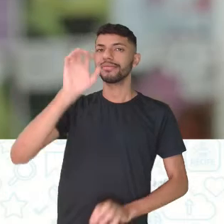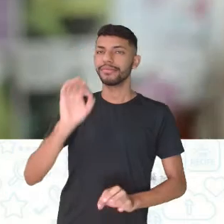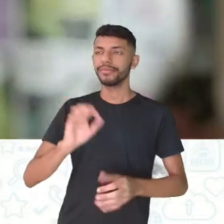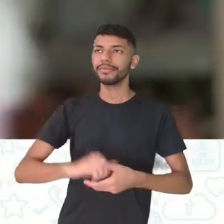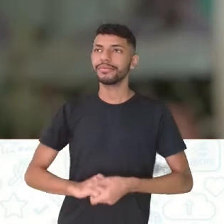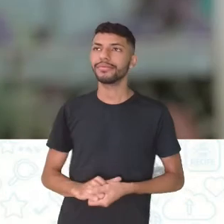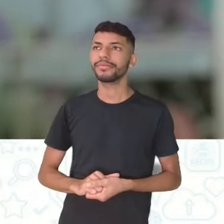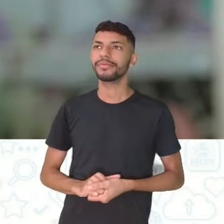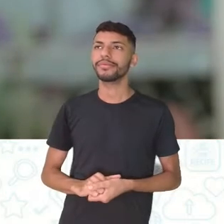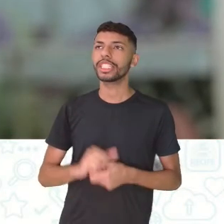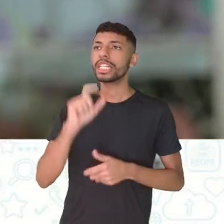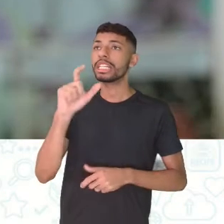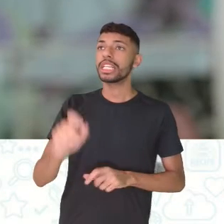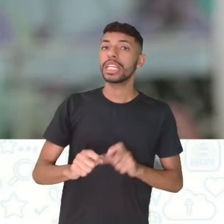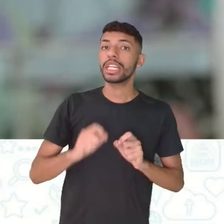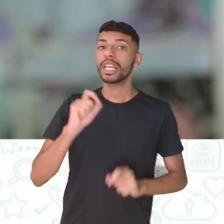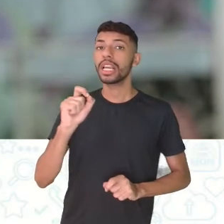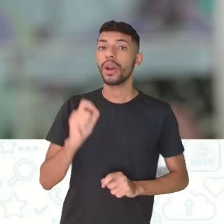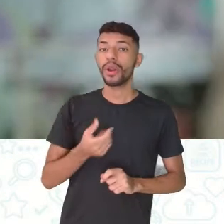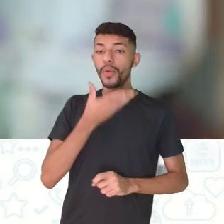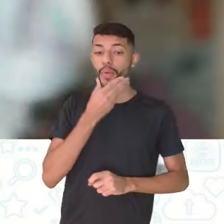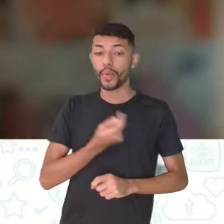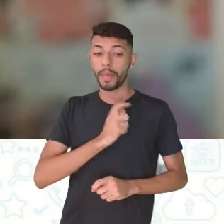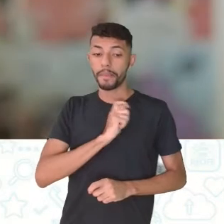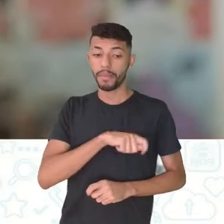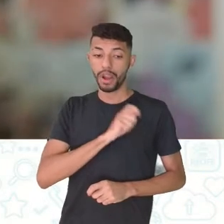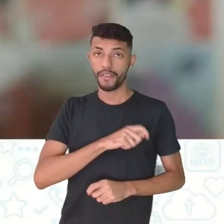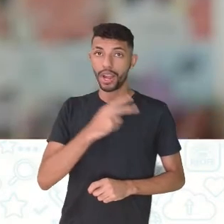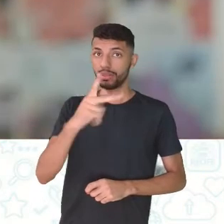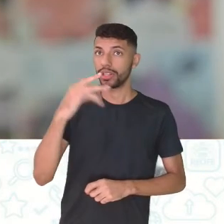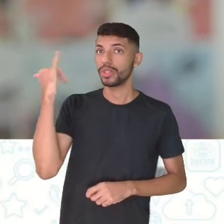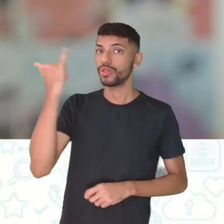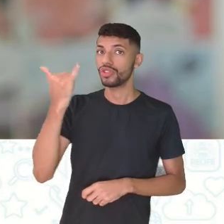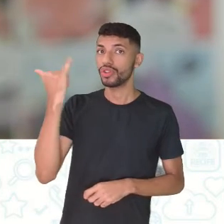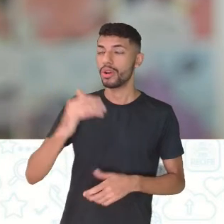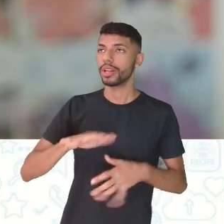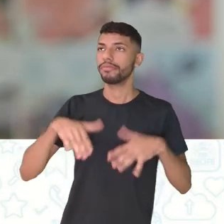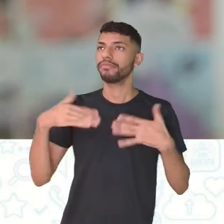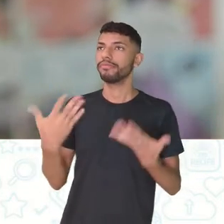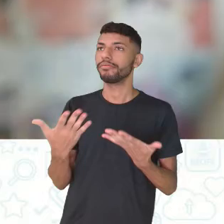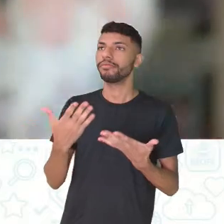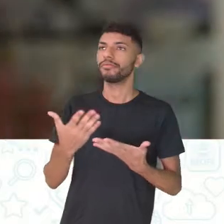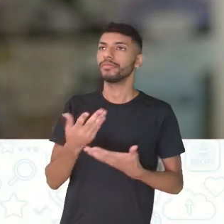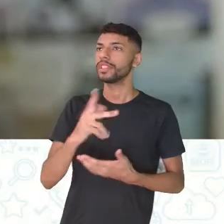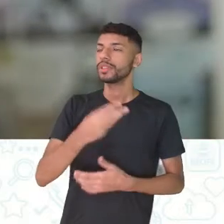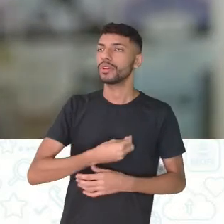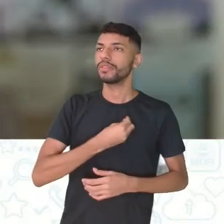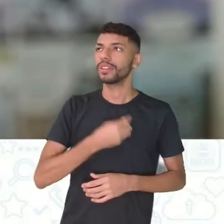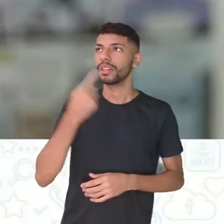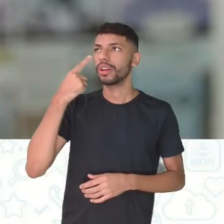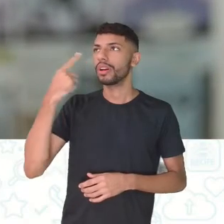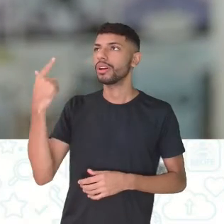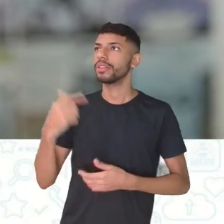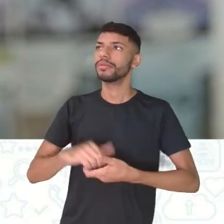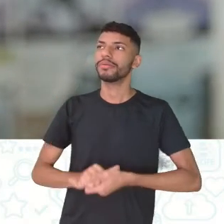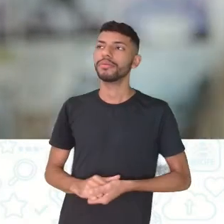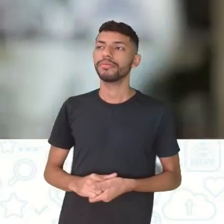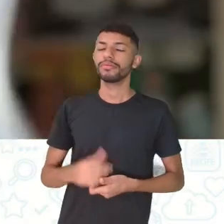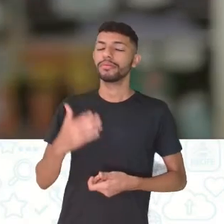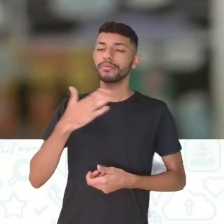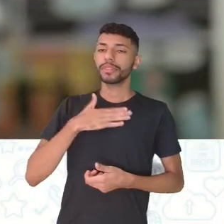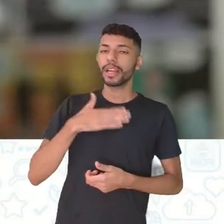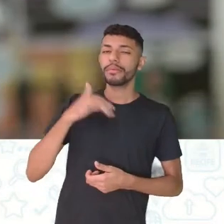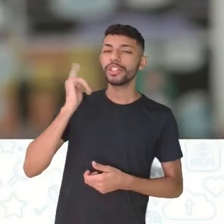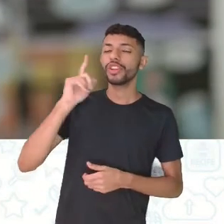is the villain? Quem é o vilão da sua história? Por exemplo, a heroína, o herói, a heroína da minha história é minha